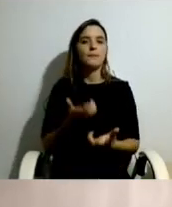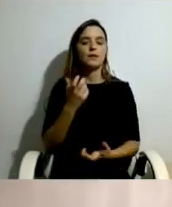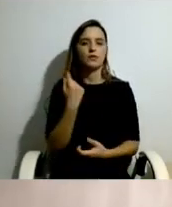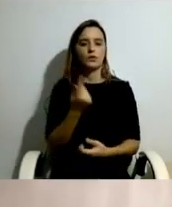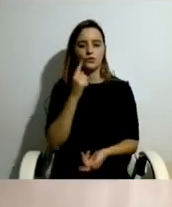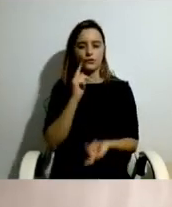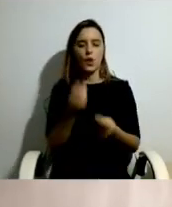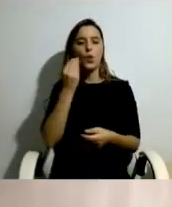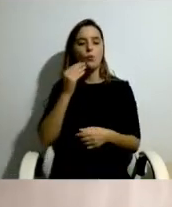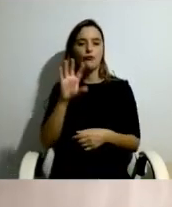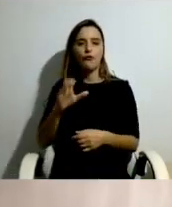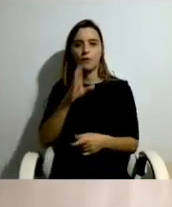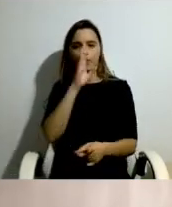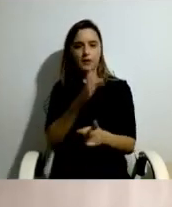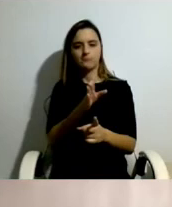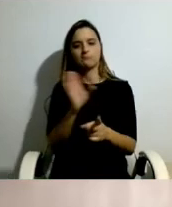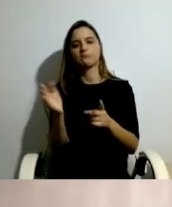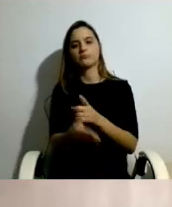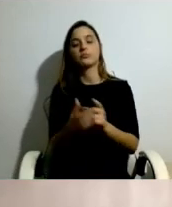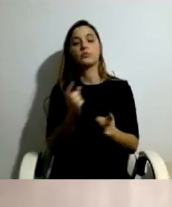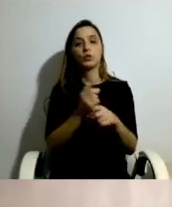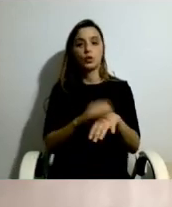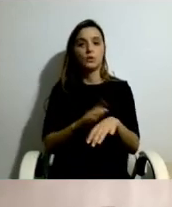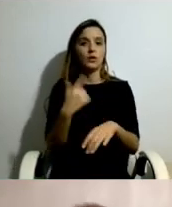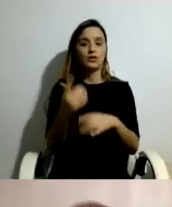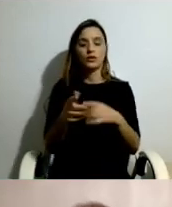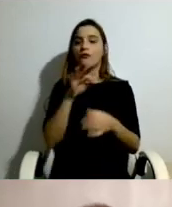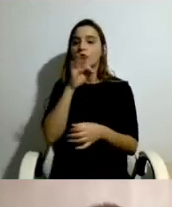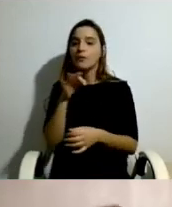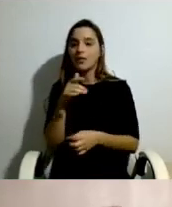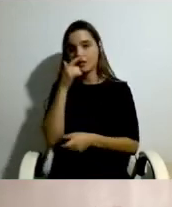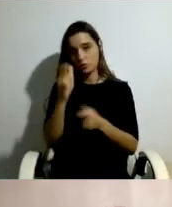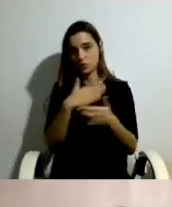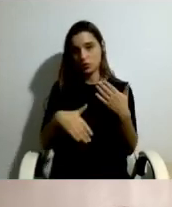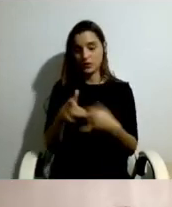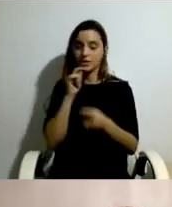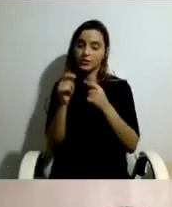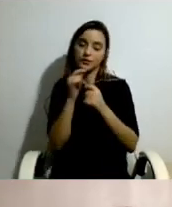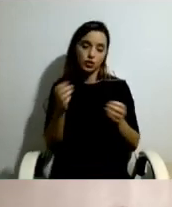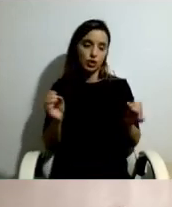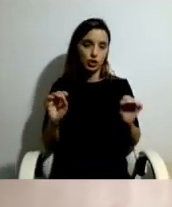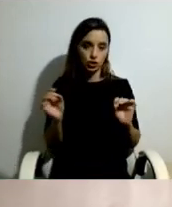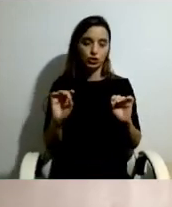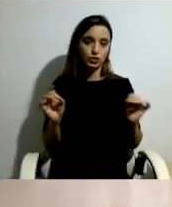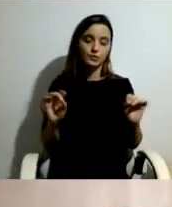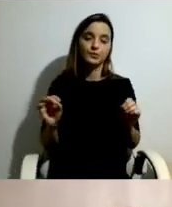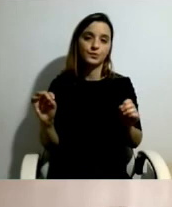indireta, uma vez que nós não entrevistámos familiares das pessoas participantes no projeto piloto,